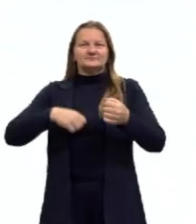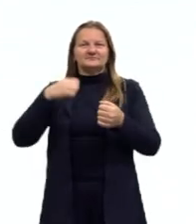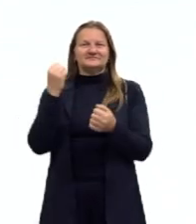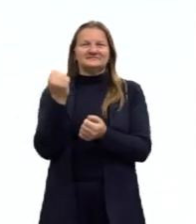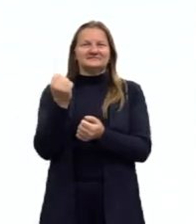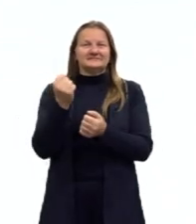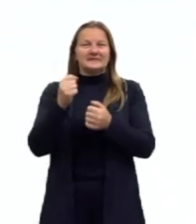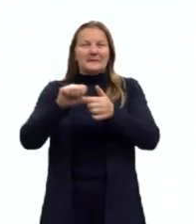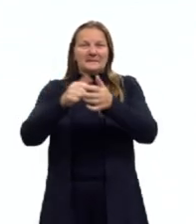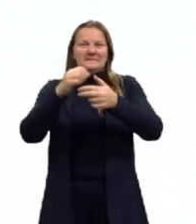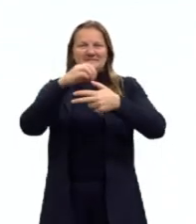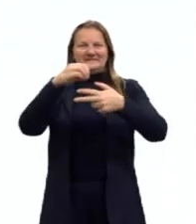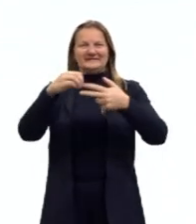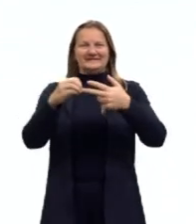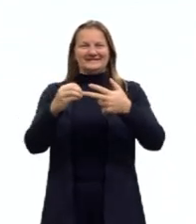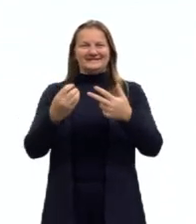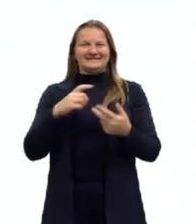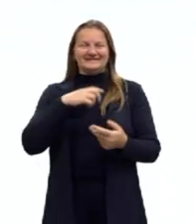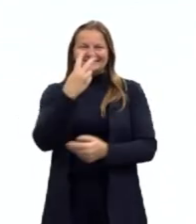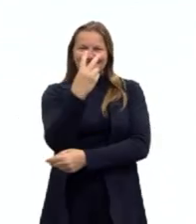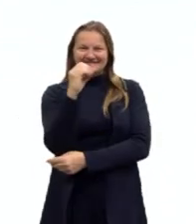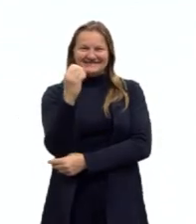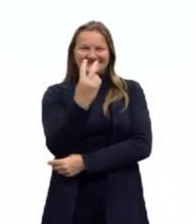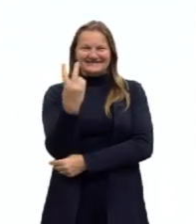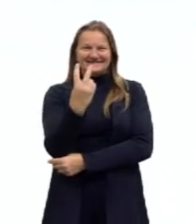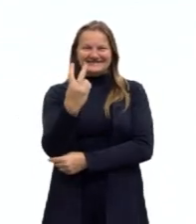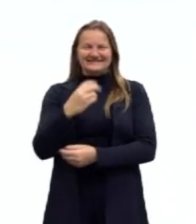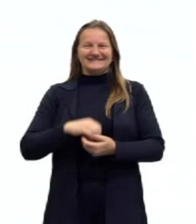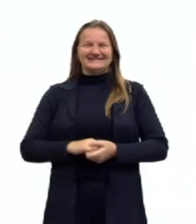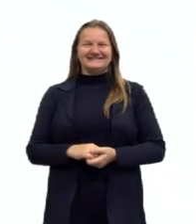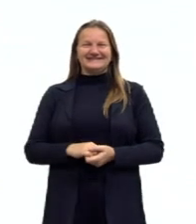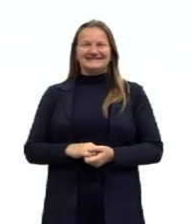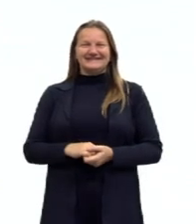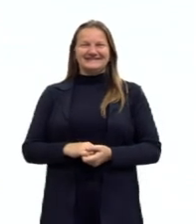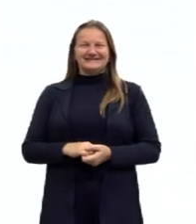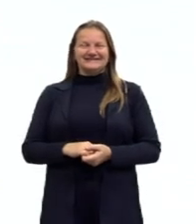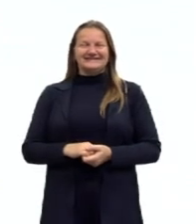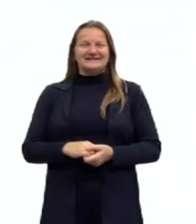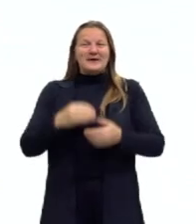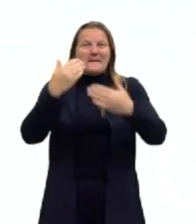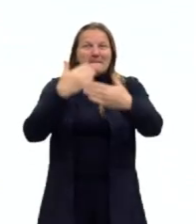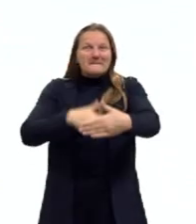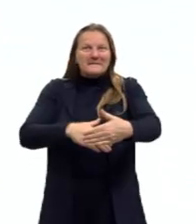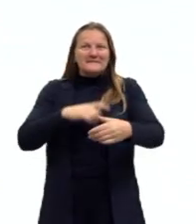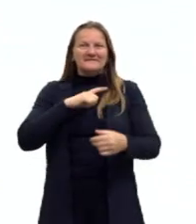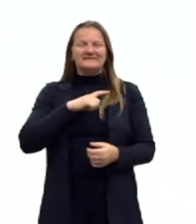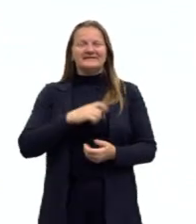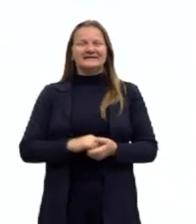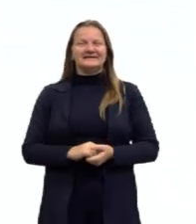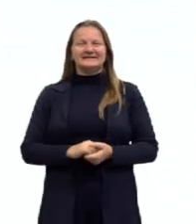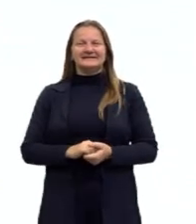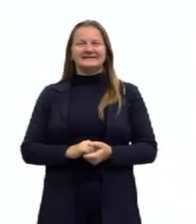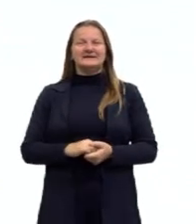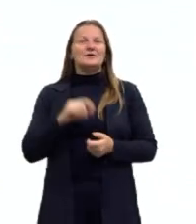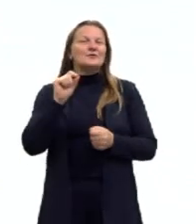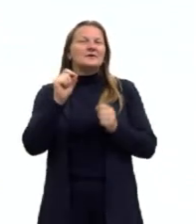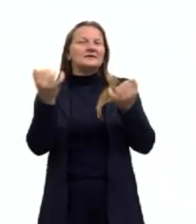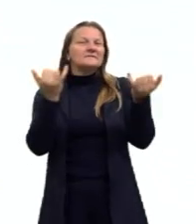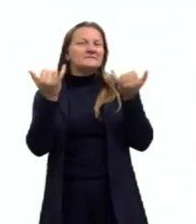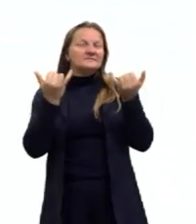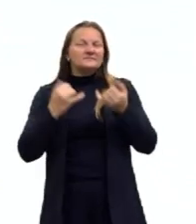vocês é a questão do Enem de 2022, da reaplicação da prova. E a nossa questão diz o seguinte,